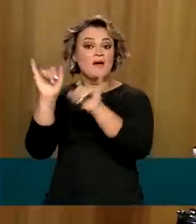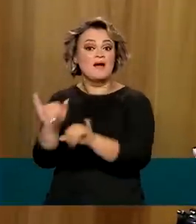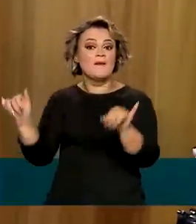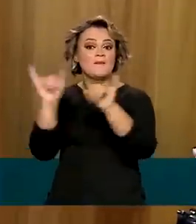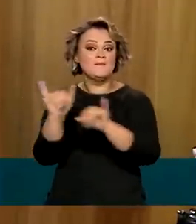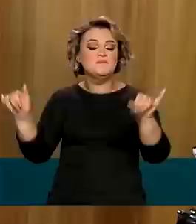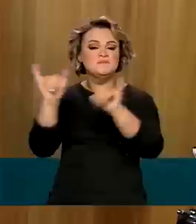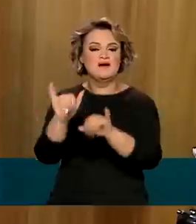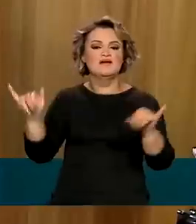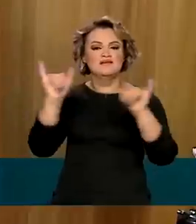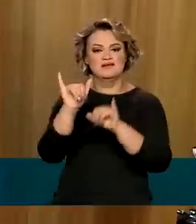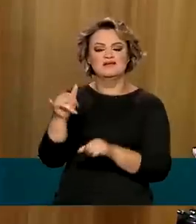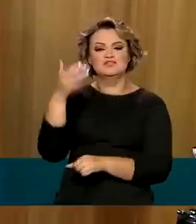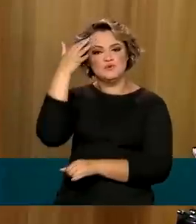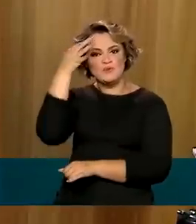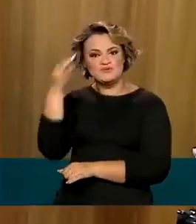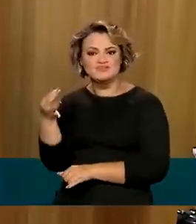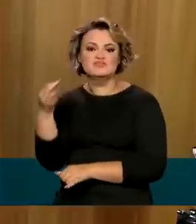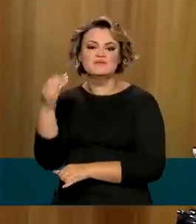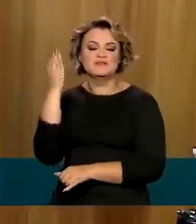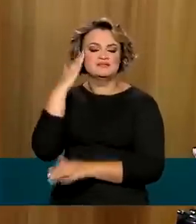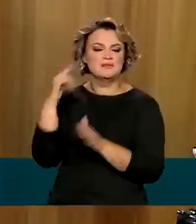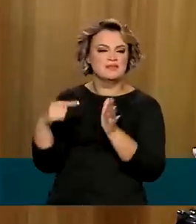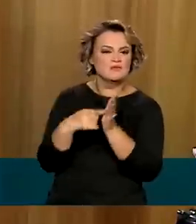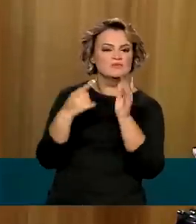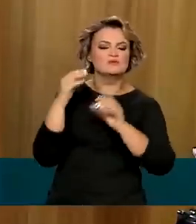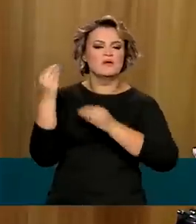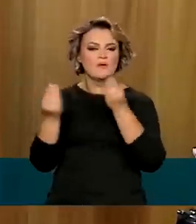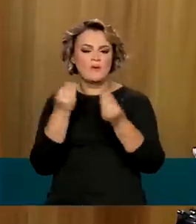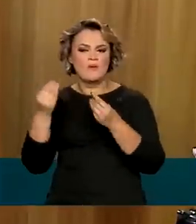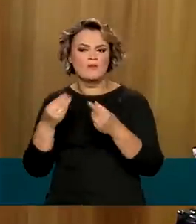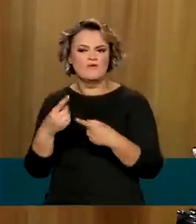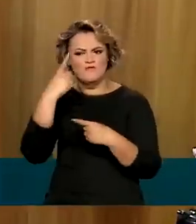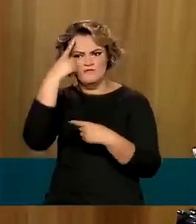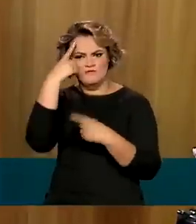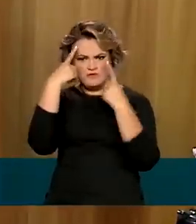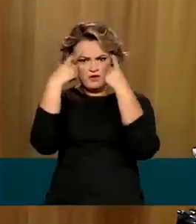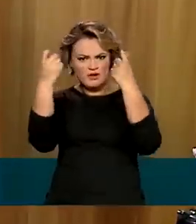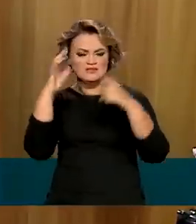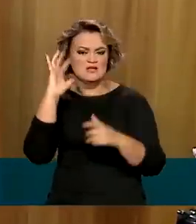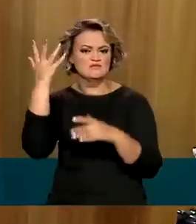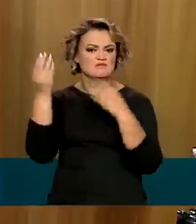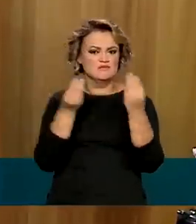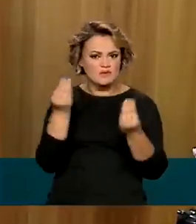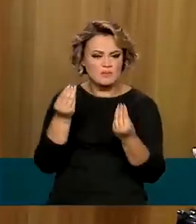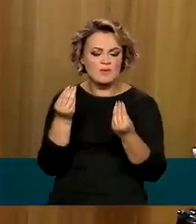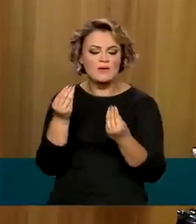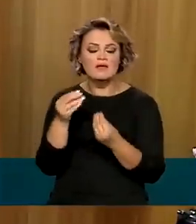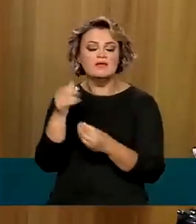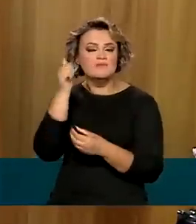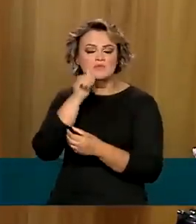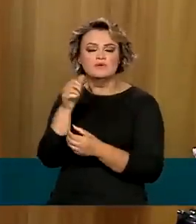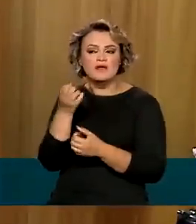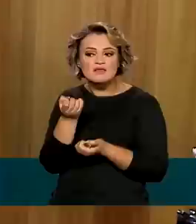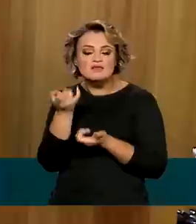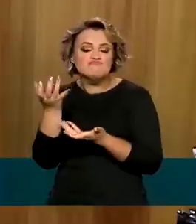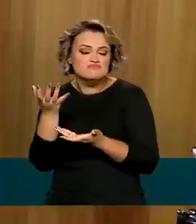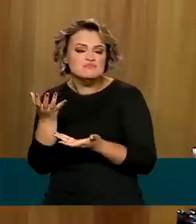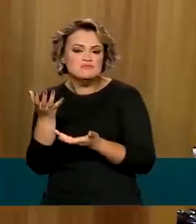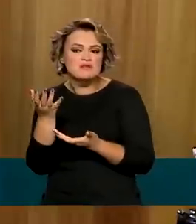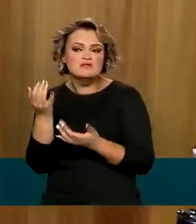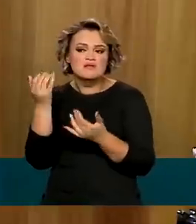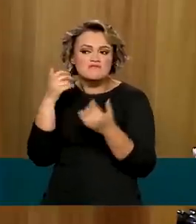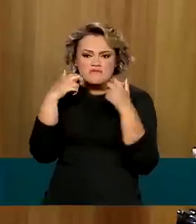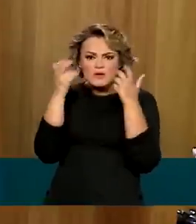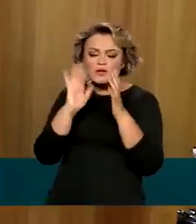de conscientização em relação a canais de denúncia, a enfrentamento à violência, mas também para ela não ter vergonha de ir lá no banco e